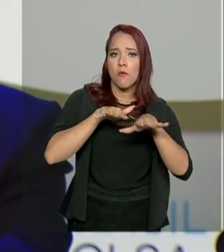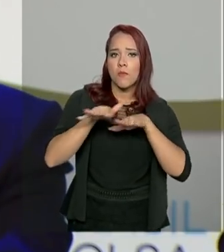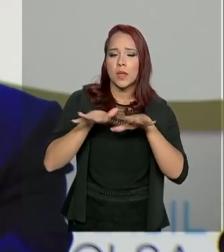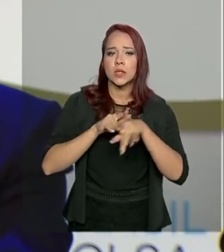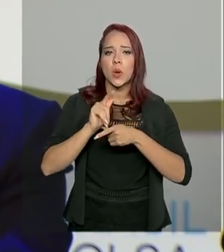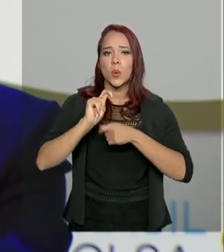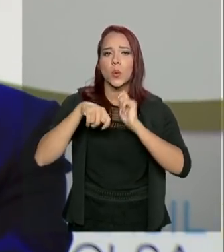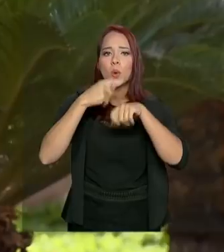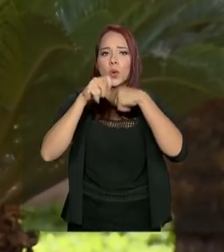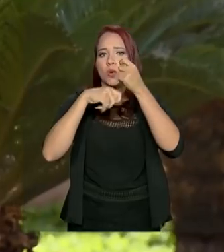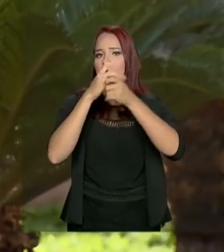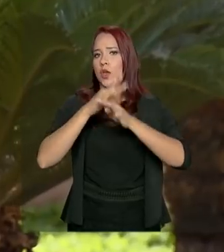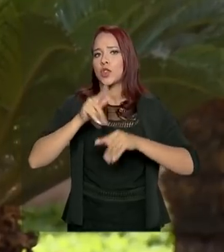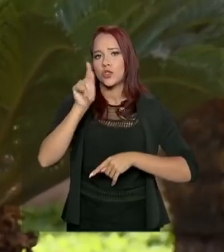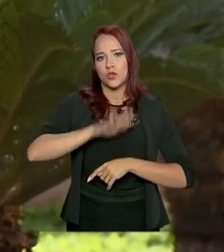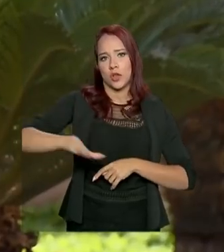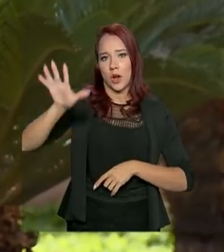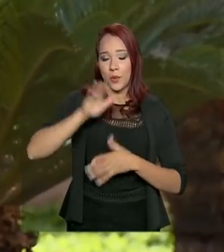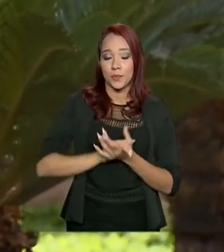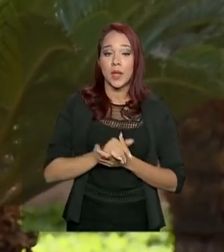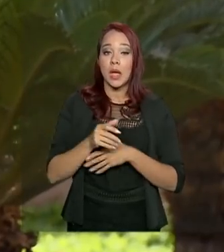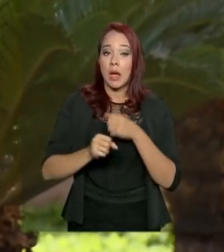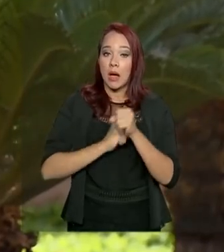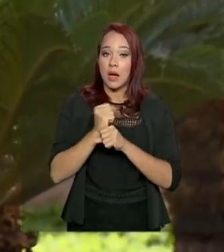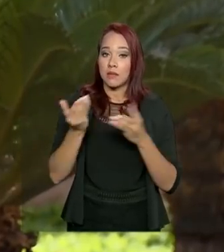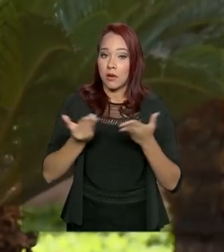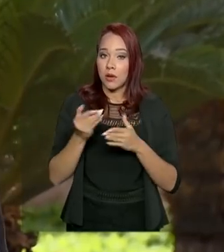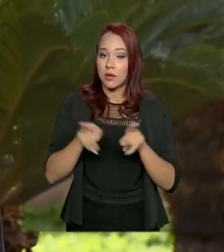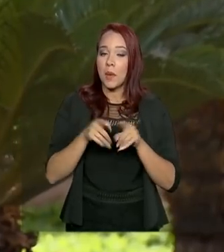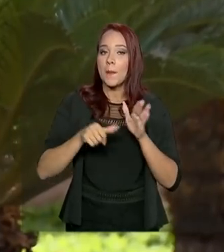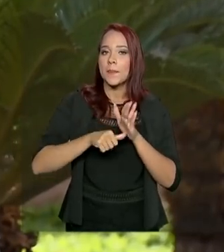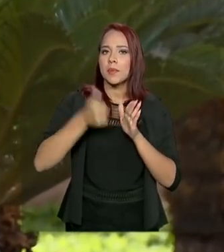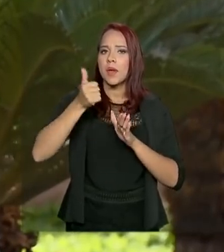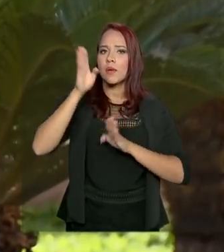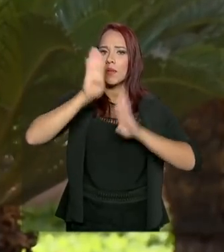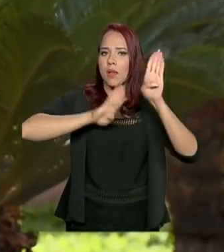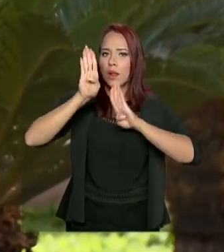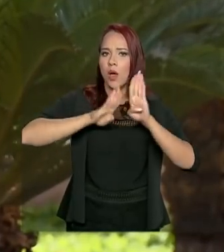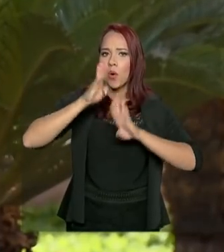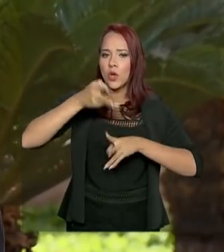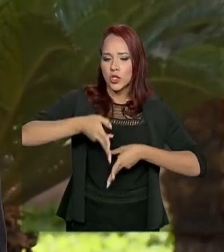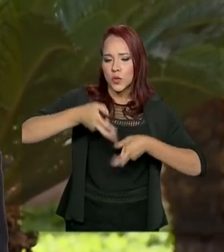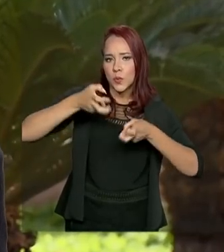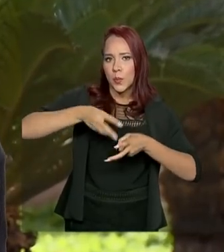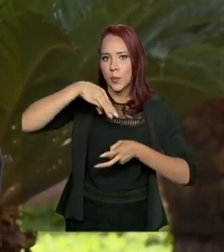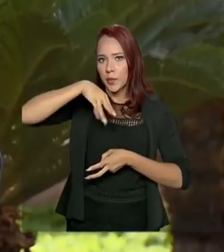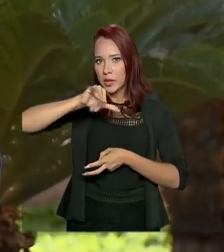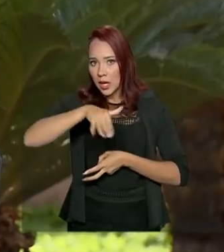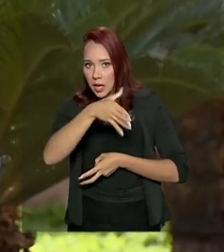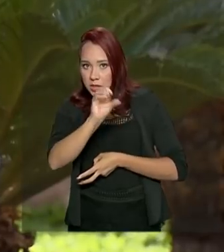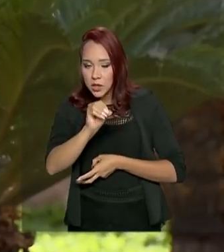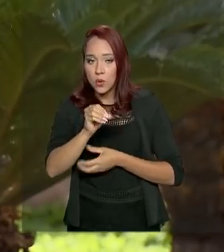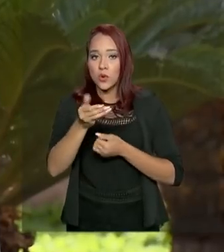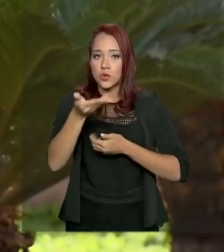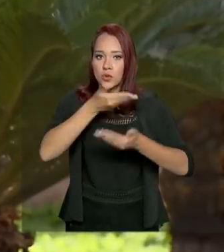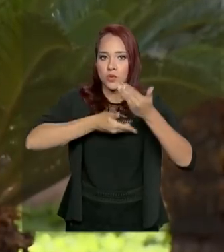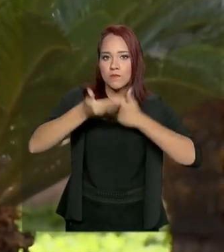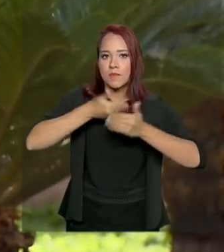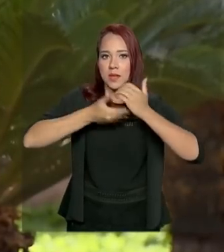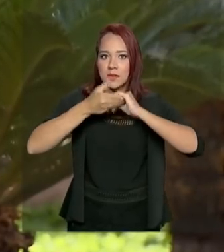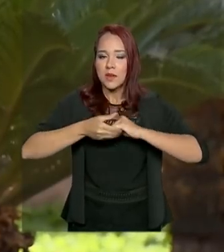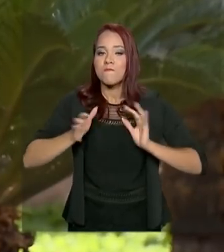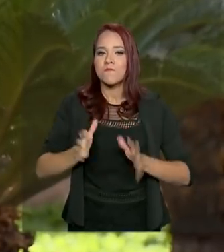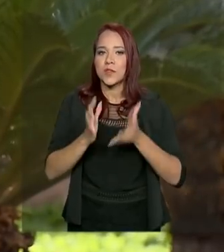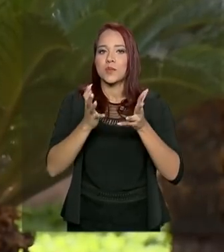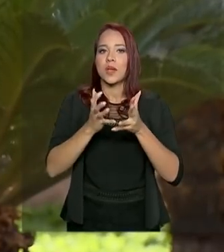economia como um todo. Neste ano, também foi feito o primeiro leilão de mineração no âmbito do programa de parcerias de investimentos, que é o